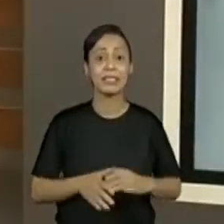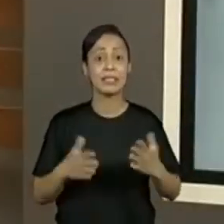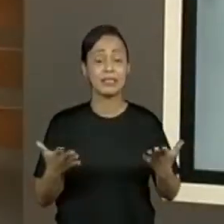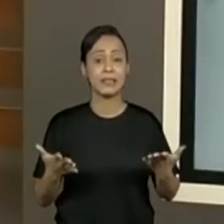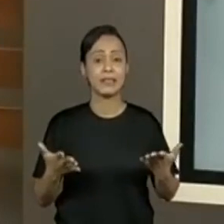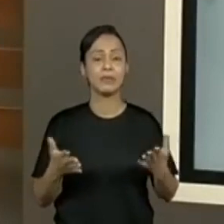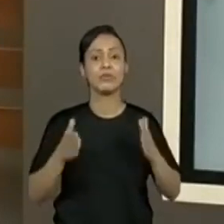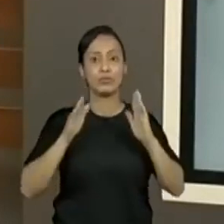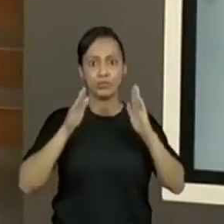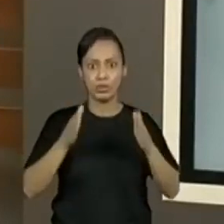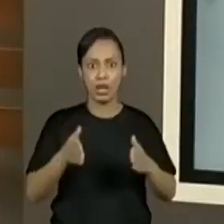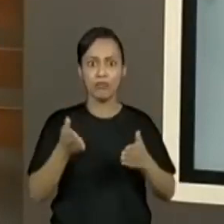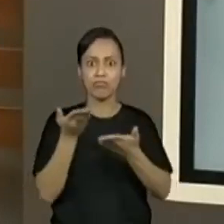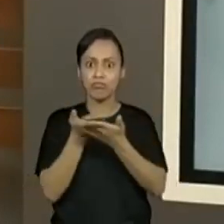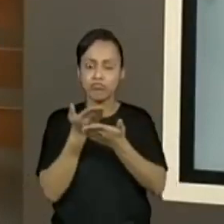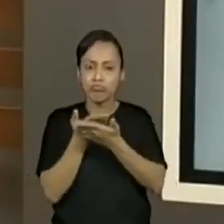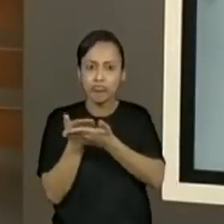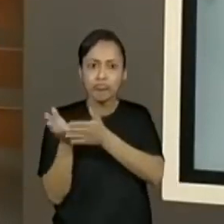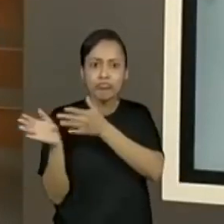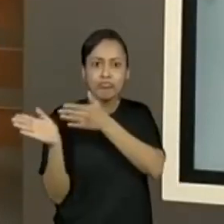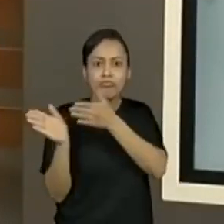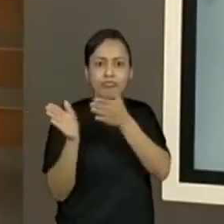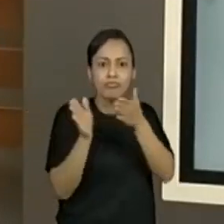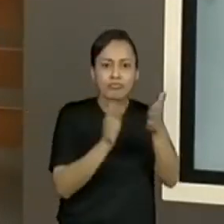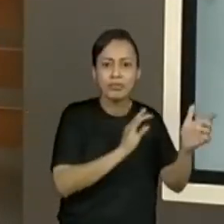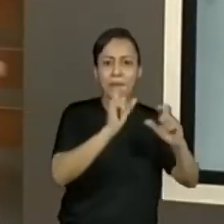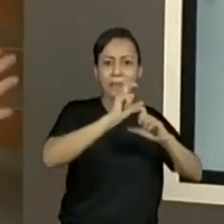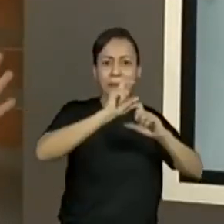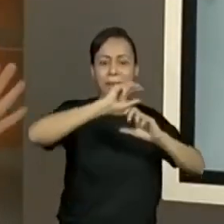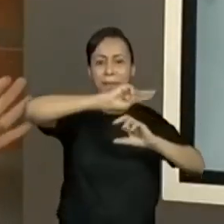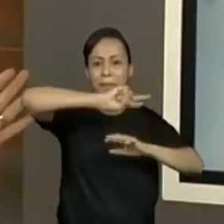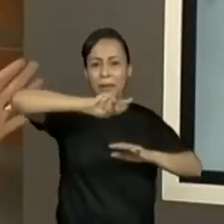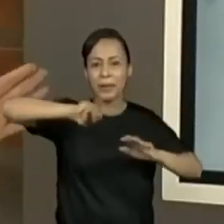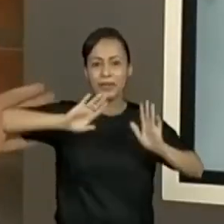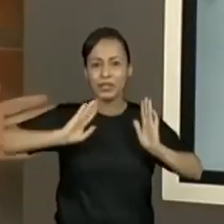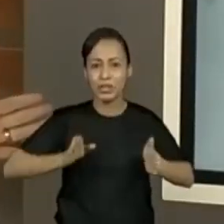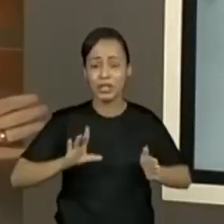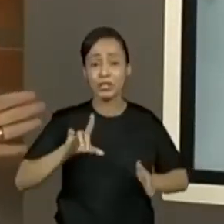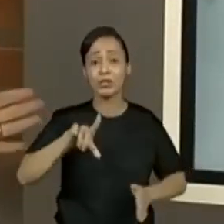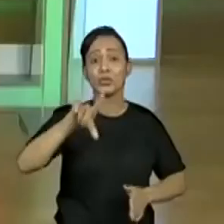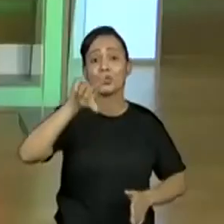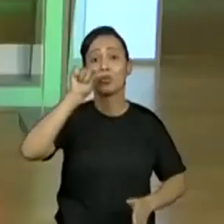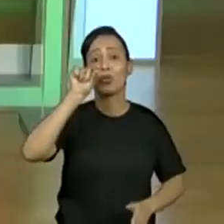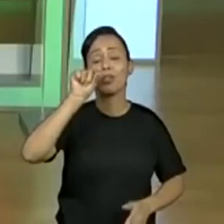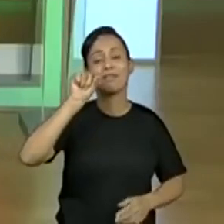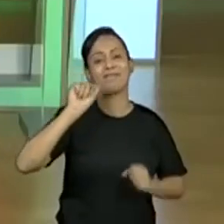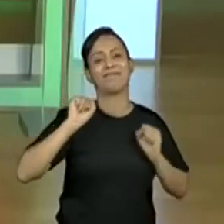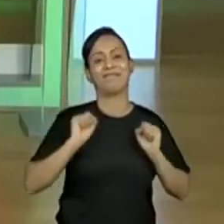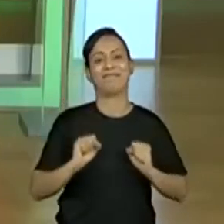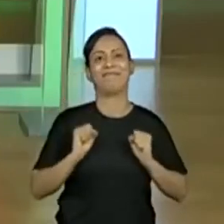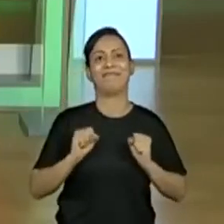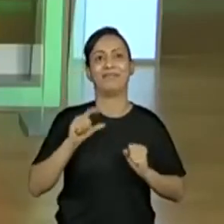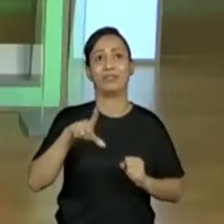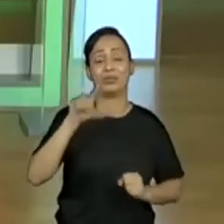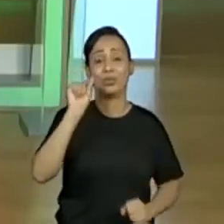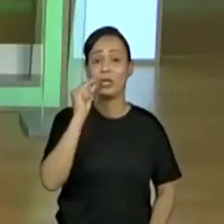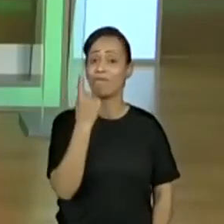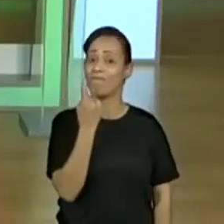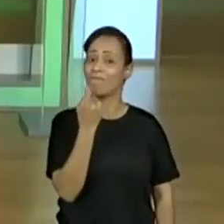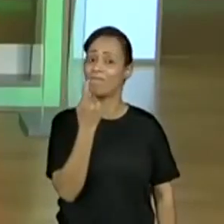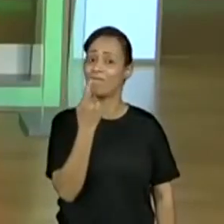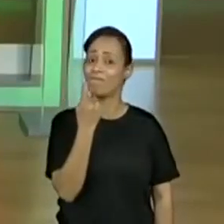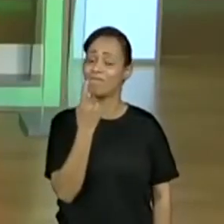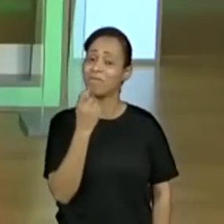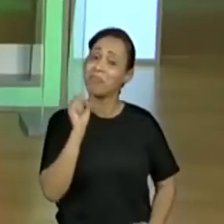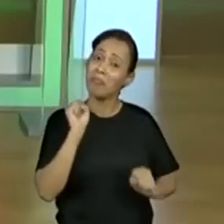Ouviram bastante? Perceberam várias quadrinhas? Porque a gente vai ter que escolher uma, né? Sim. Eles podem escolher essa, por exemplo, para